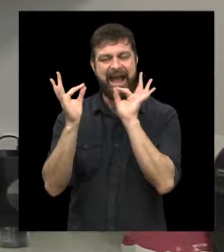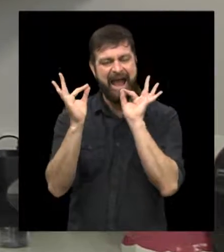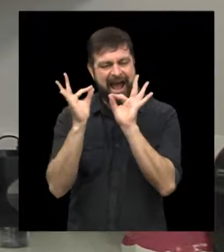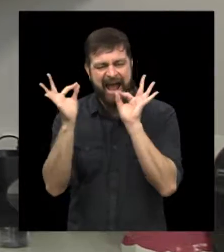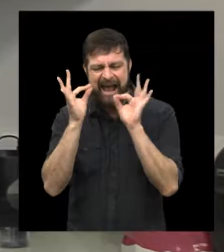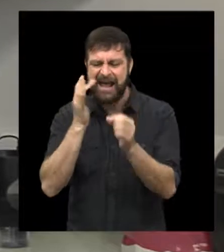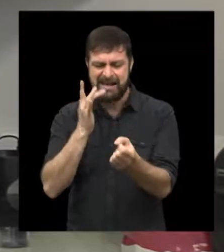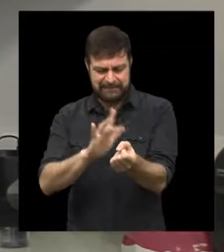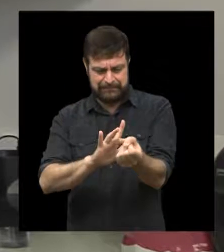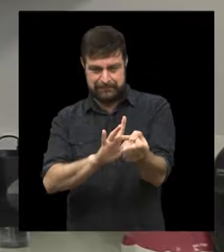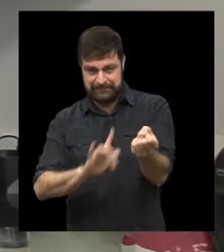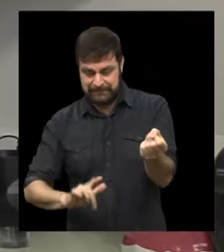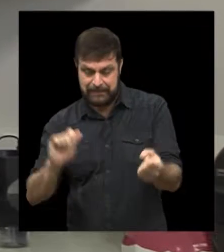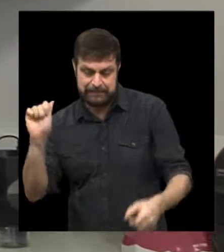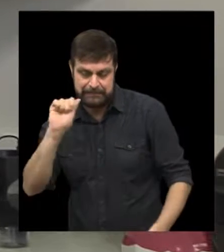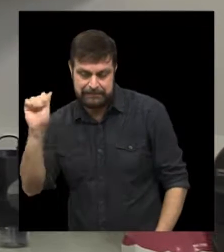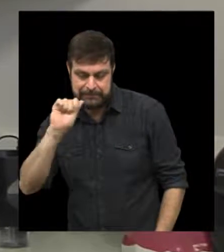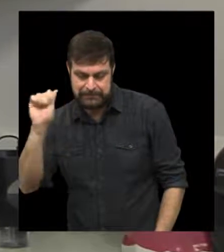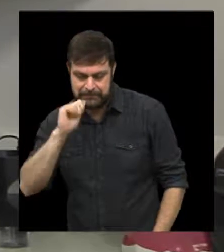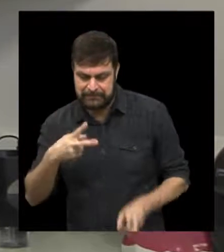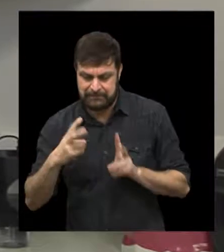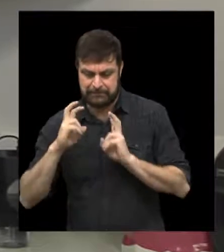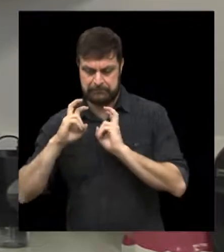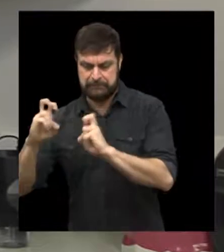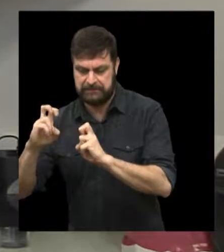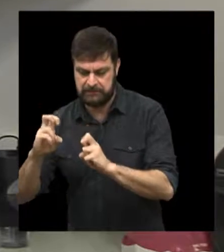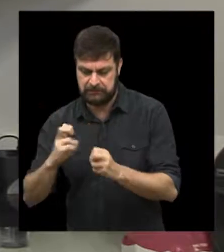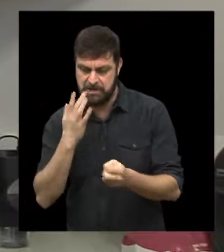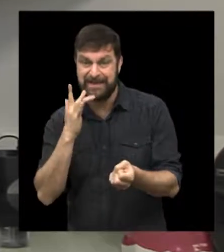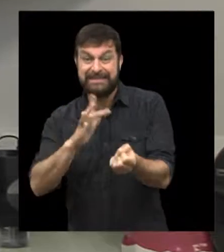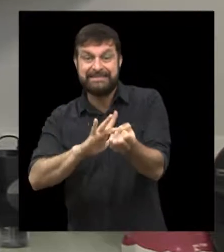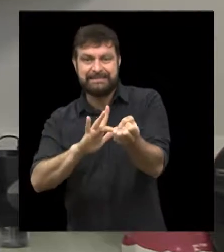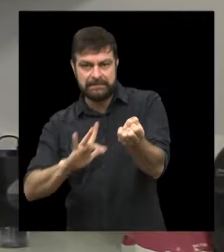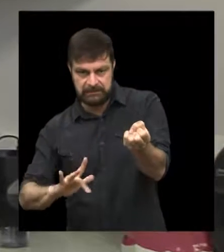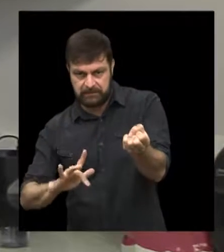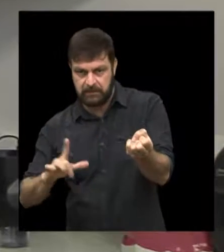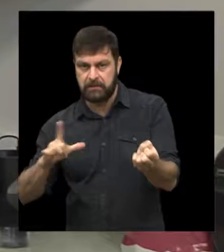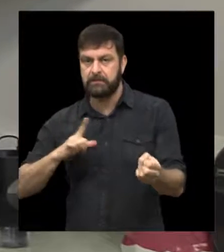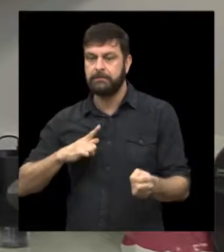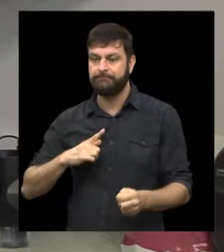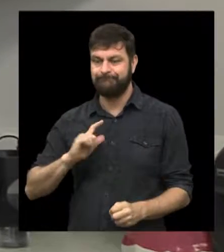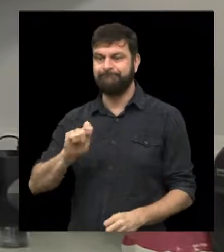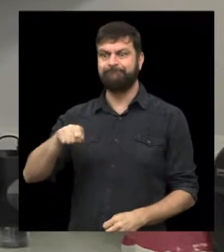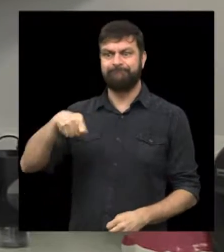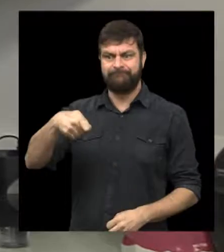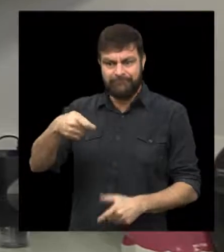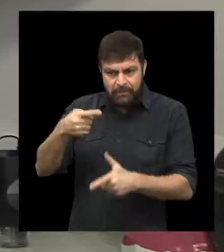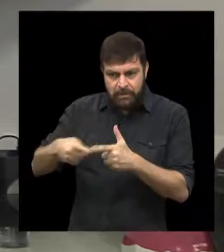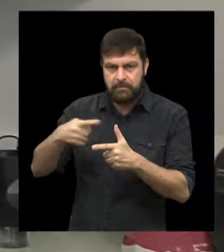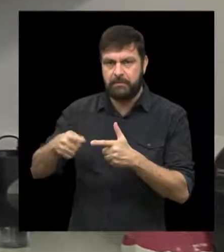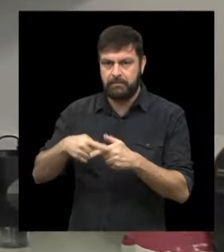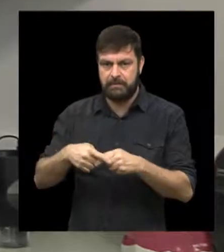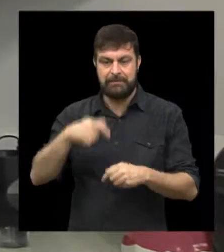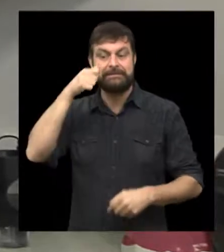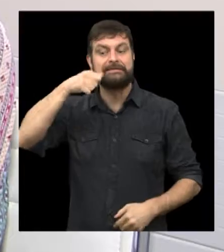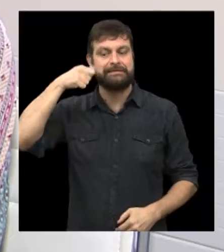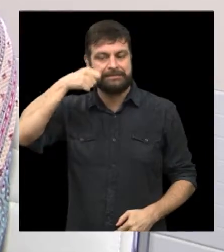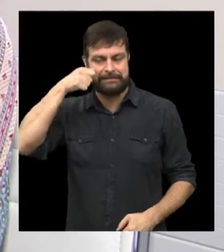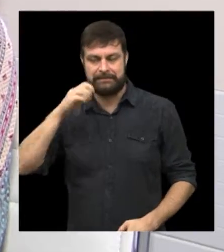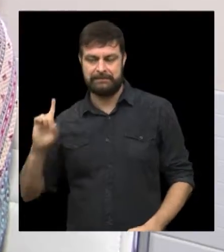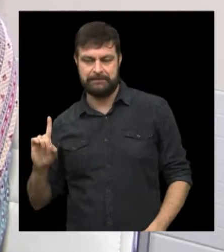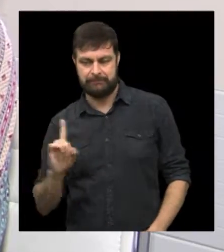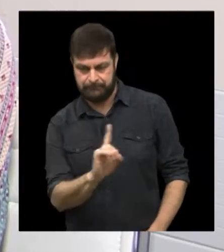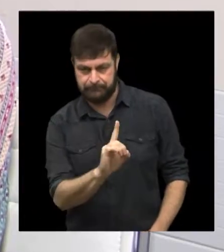sangramento. Então, se você escovar os dentes ou usar o fio dental e tiver sangramento, esse é um sinal de problema. Tem que procurar no dentista.